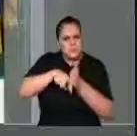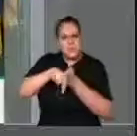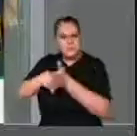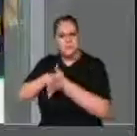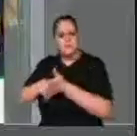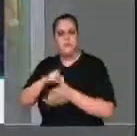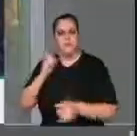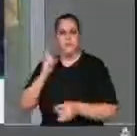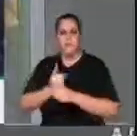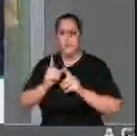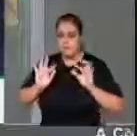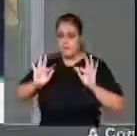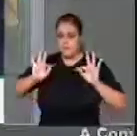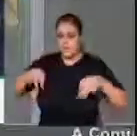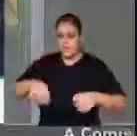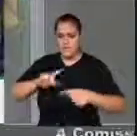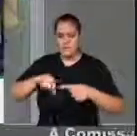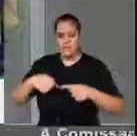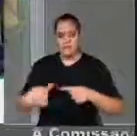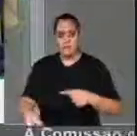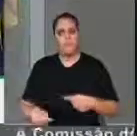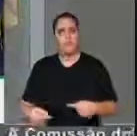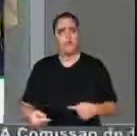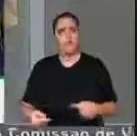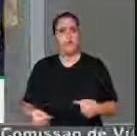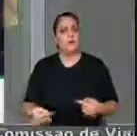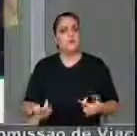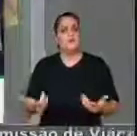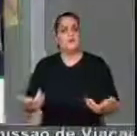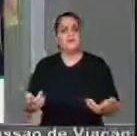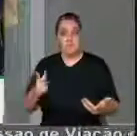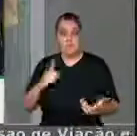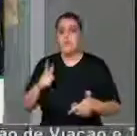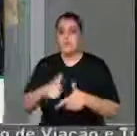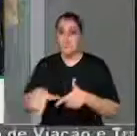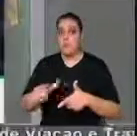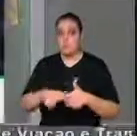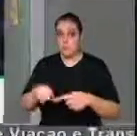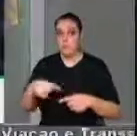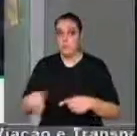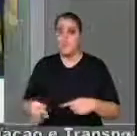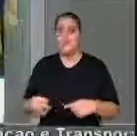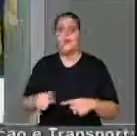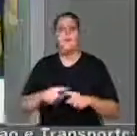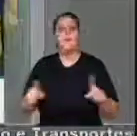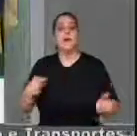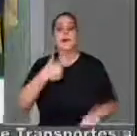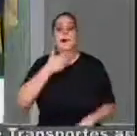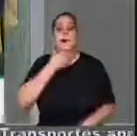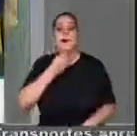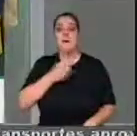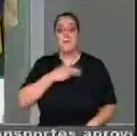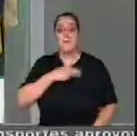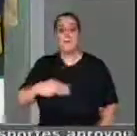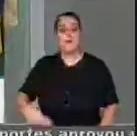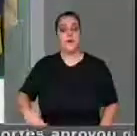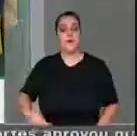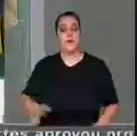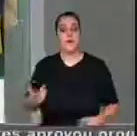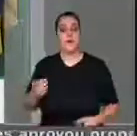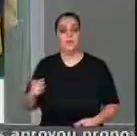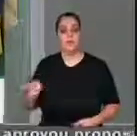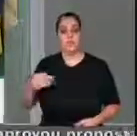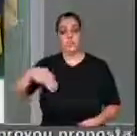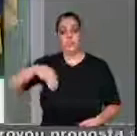seguida, teve uma crise e o ministro da Justiça apresentou, entre aspas, as